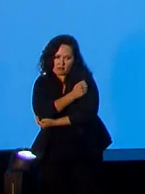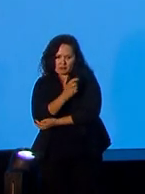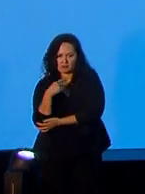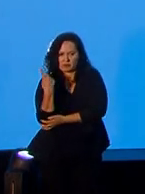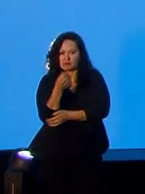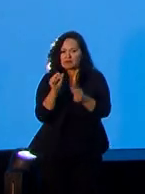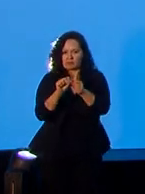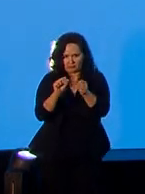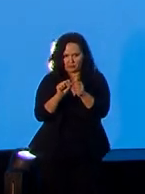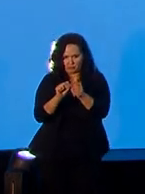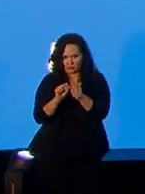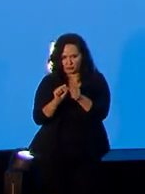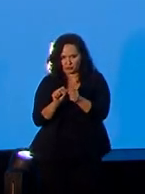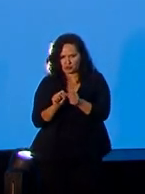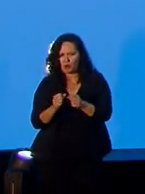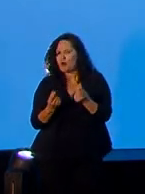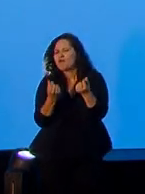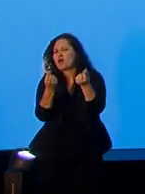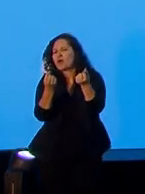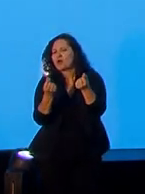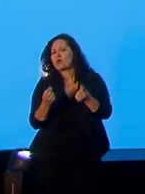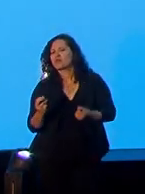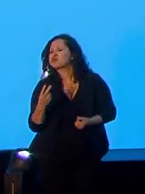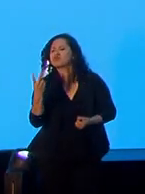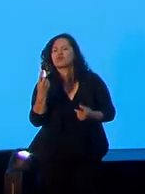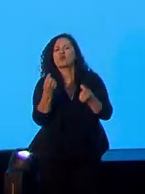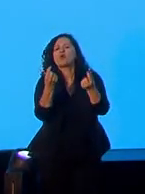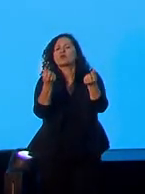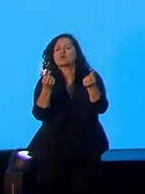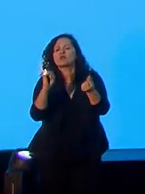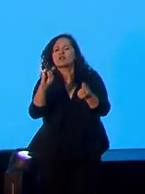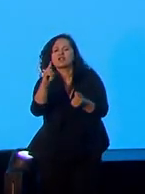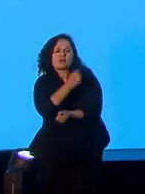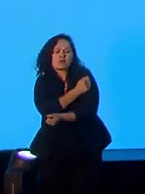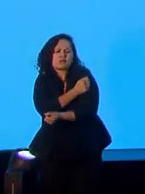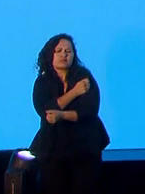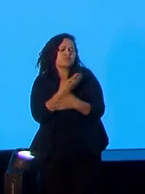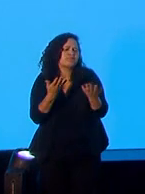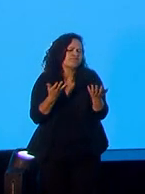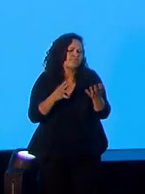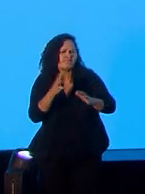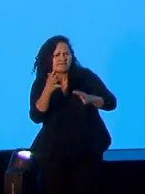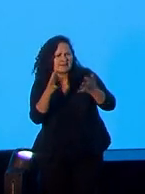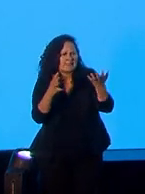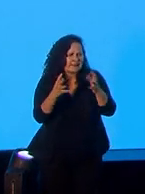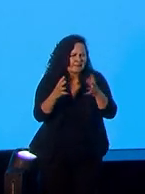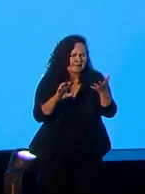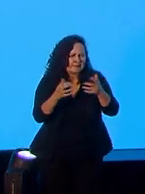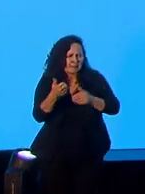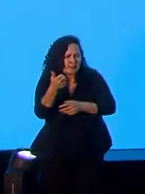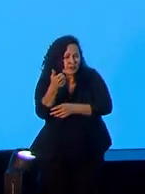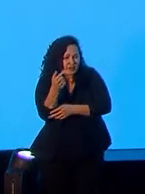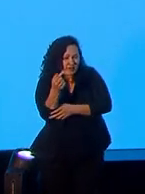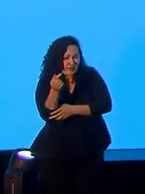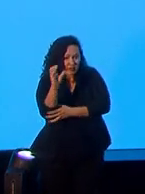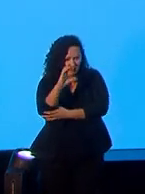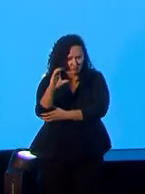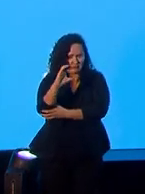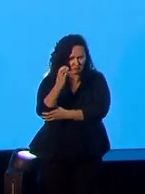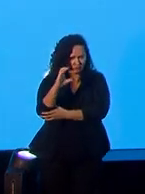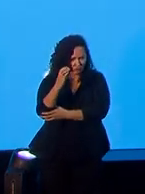nós fizemos um estudo preliminar, e a ideia estimada era de que uma carteira custaria 17 centavos.